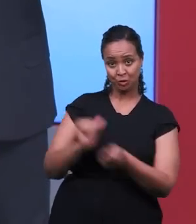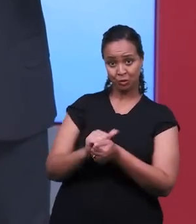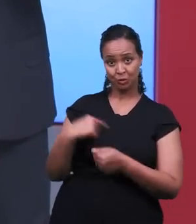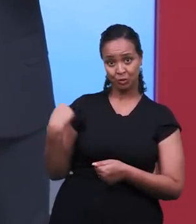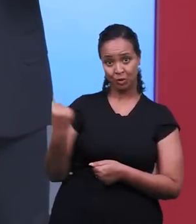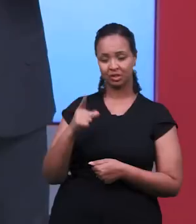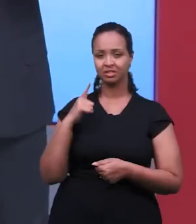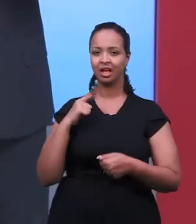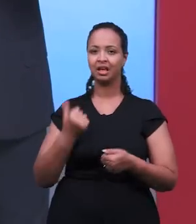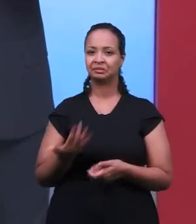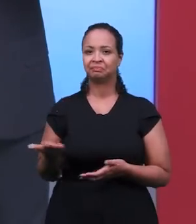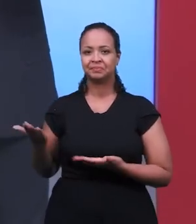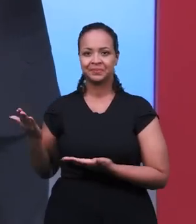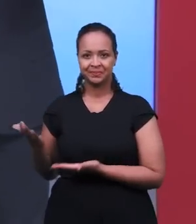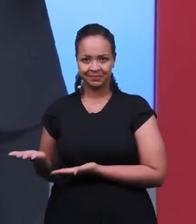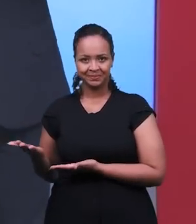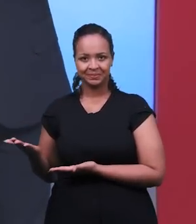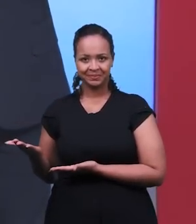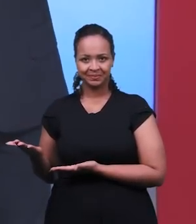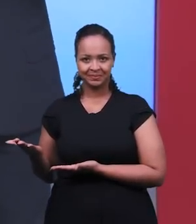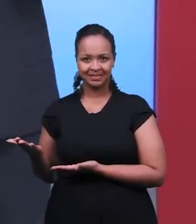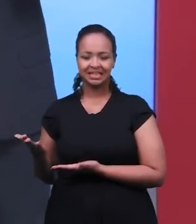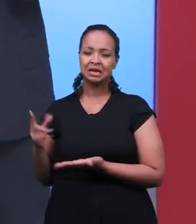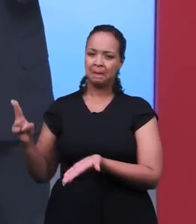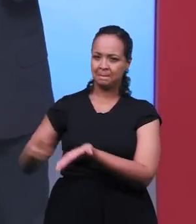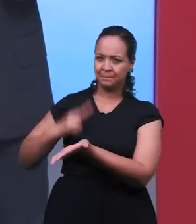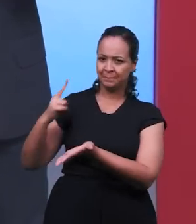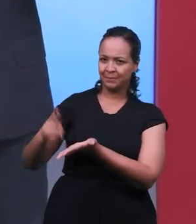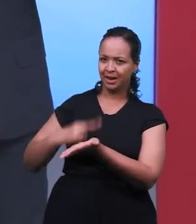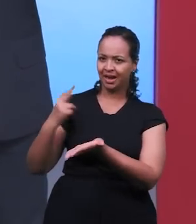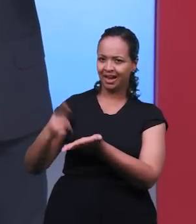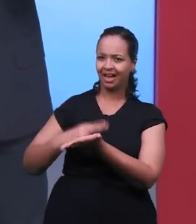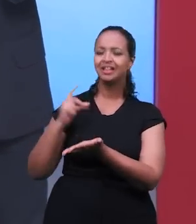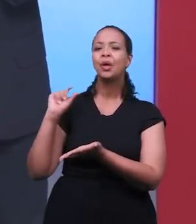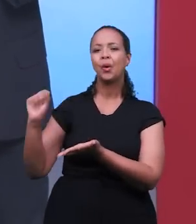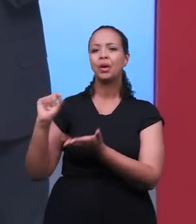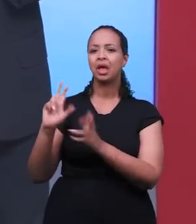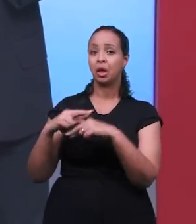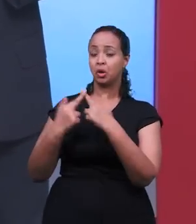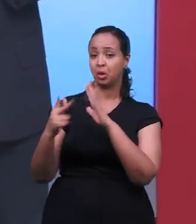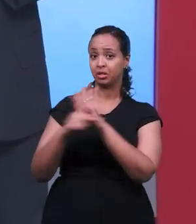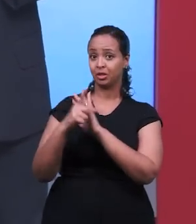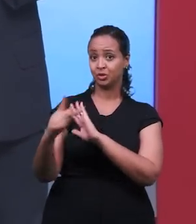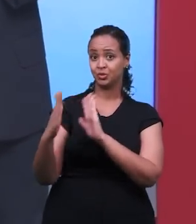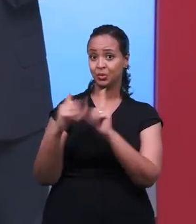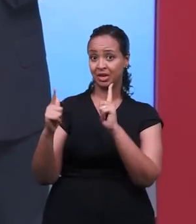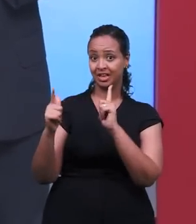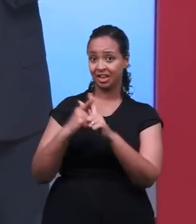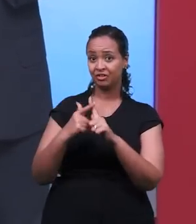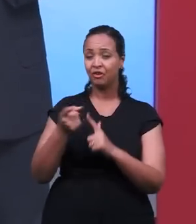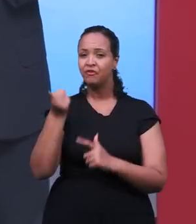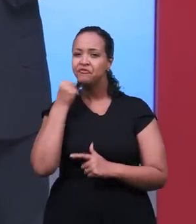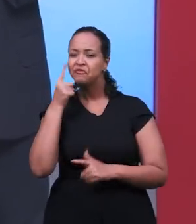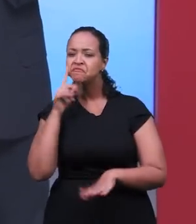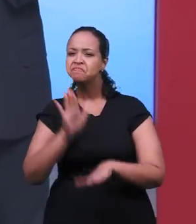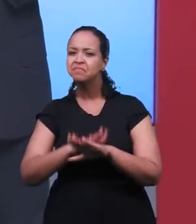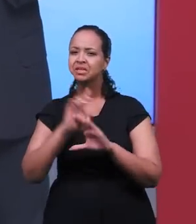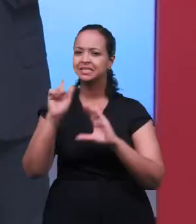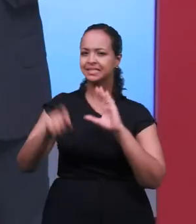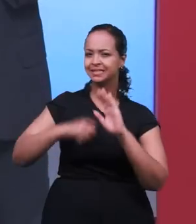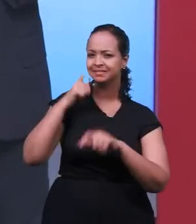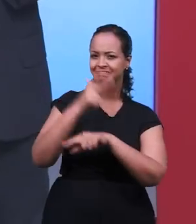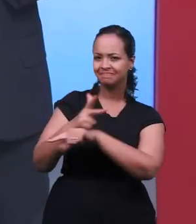participar conosco? Está aí na tela para você enviar o evento da sua igreja participando aqui da nossa programação. Assista mais algumas